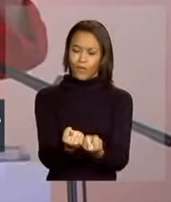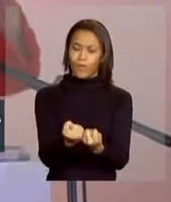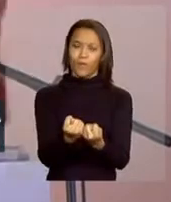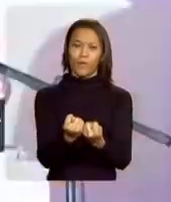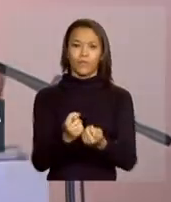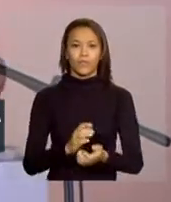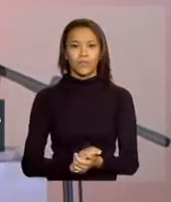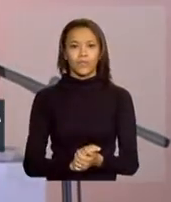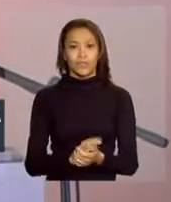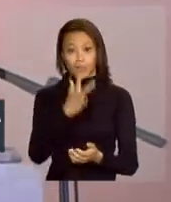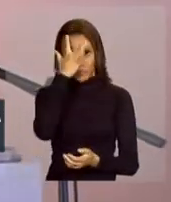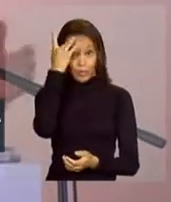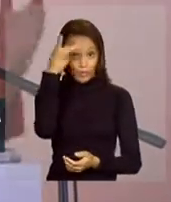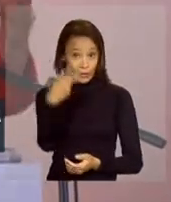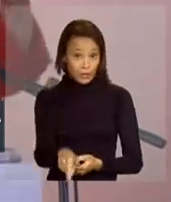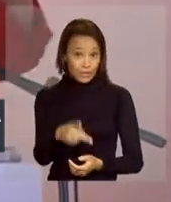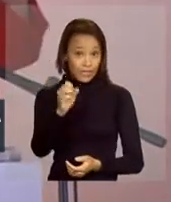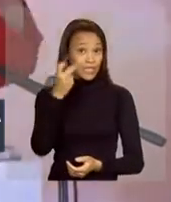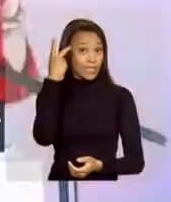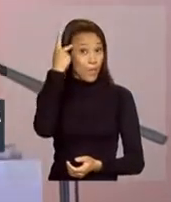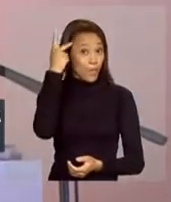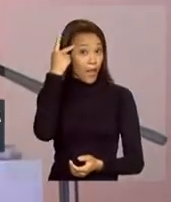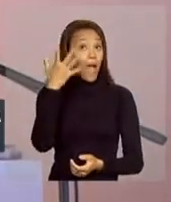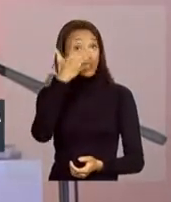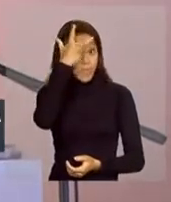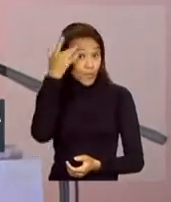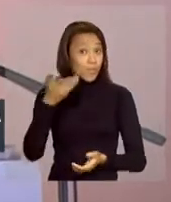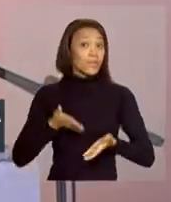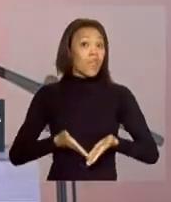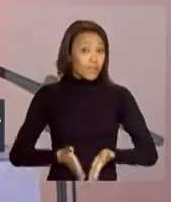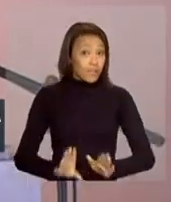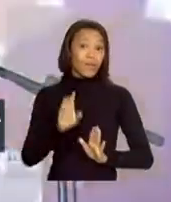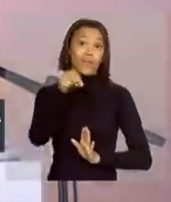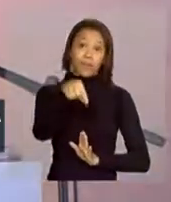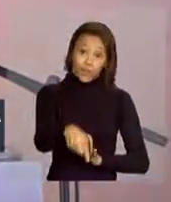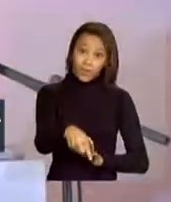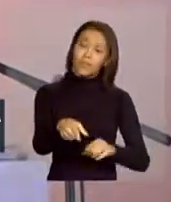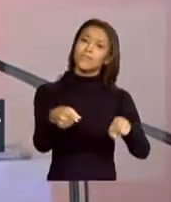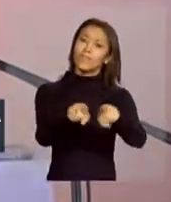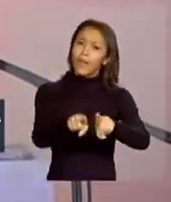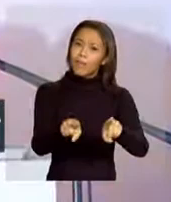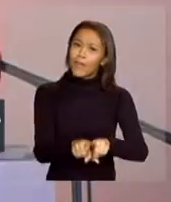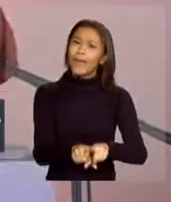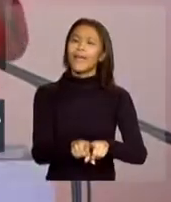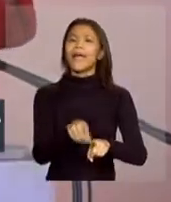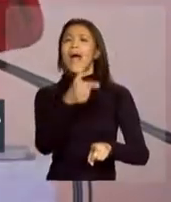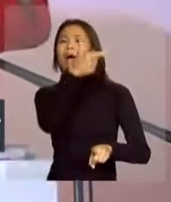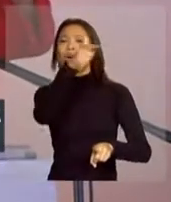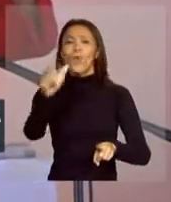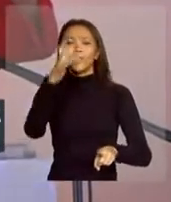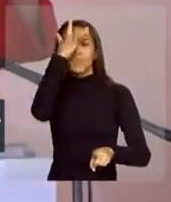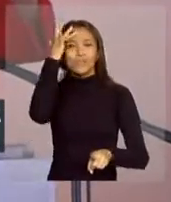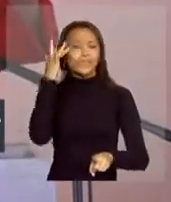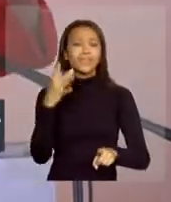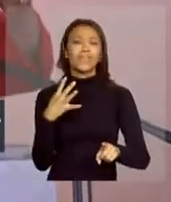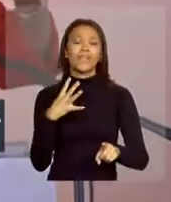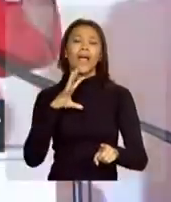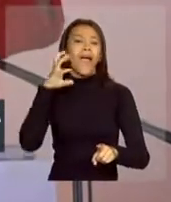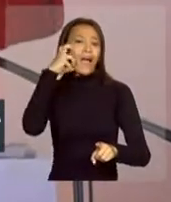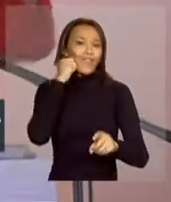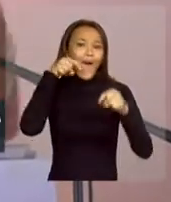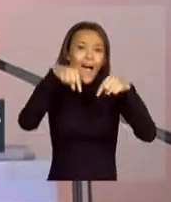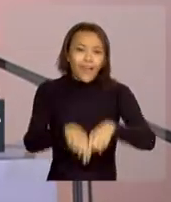os paulistas, aqueles que nasceram aqui e aqueles que adotaram São Paulo,